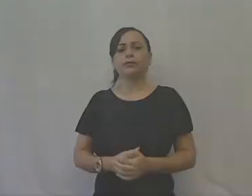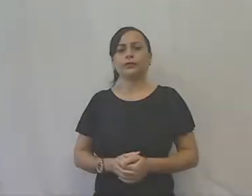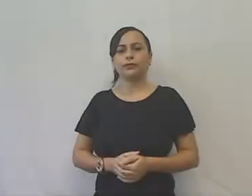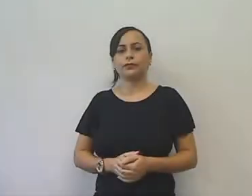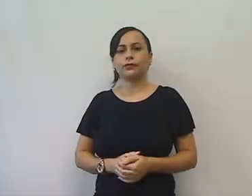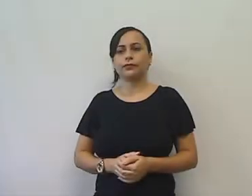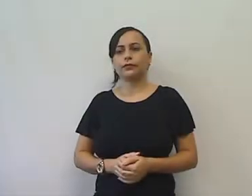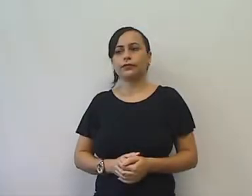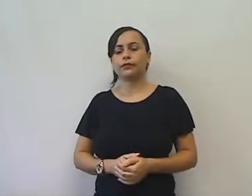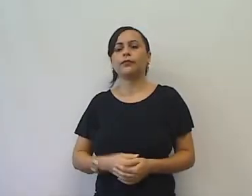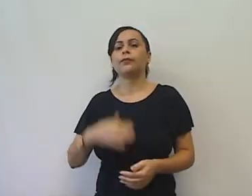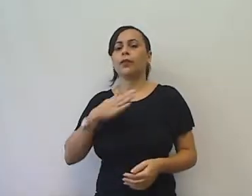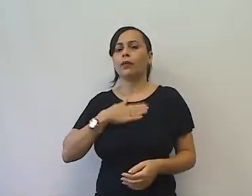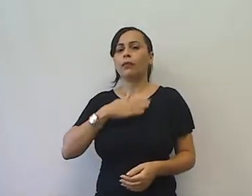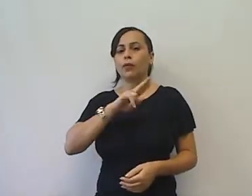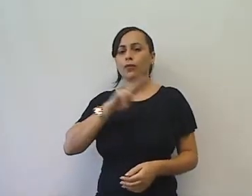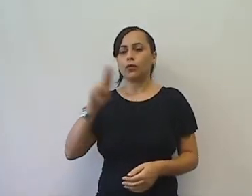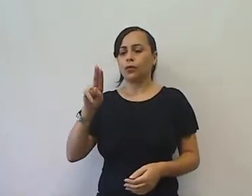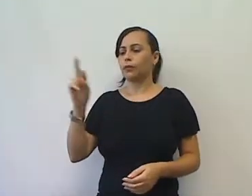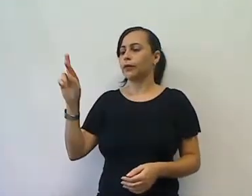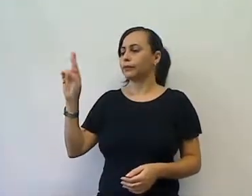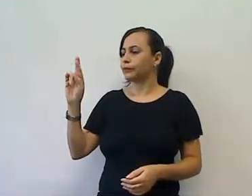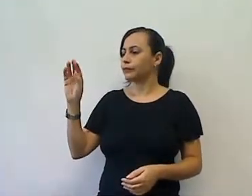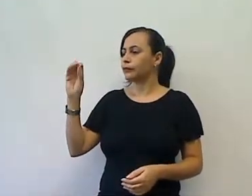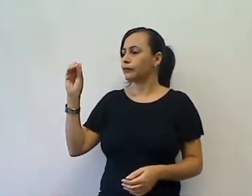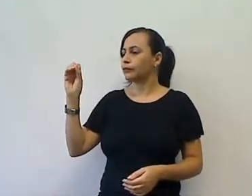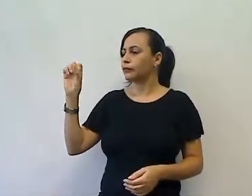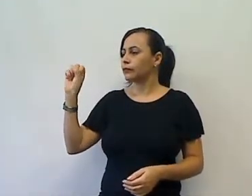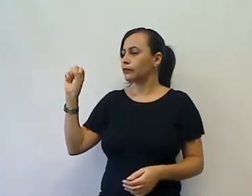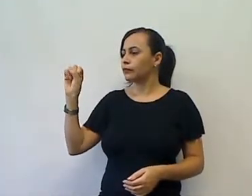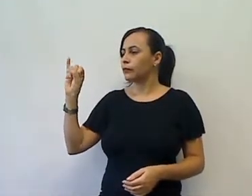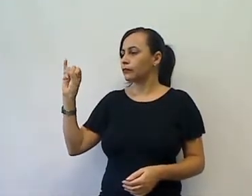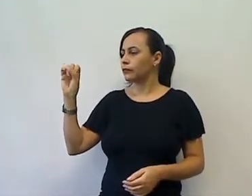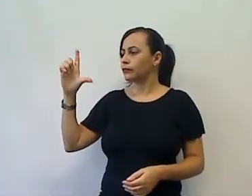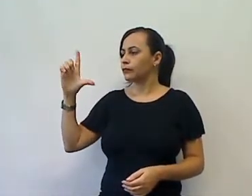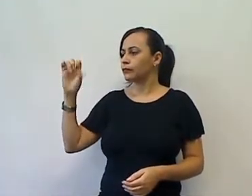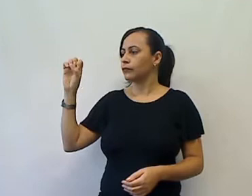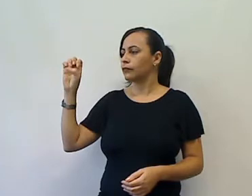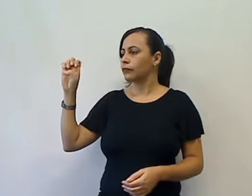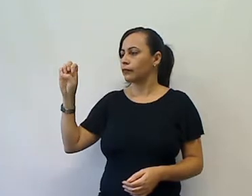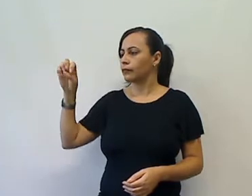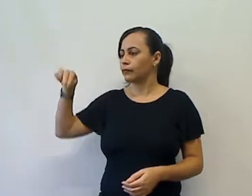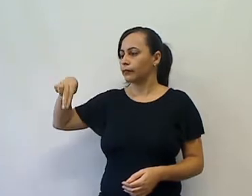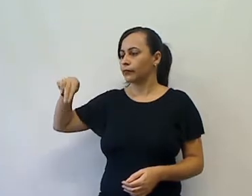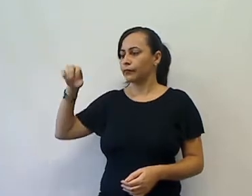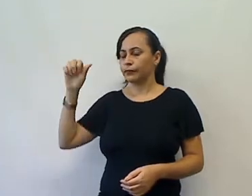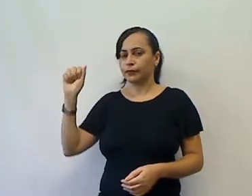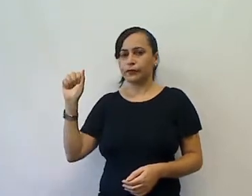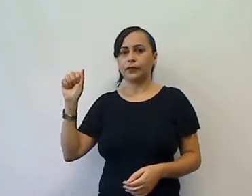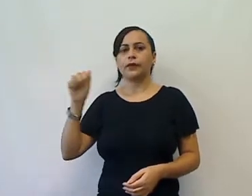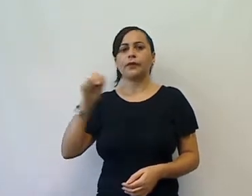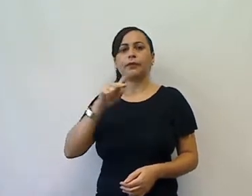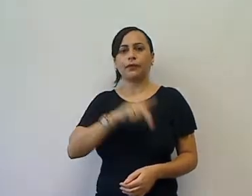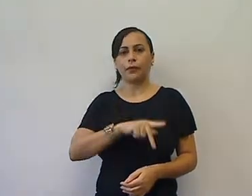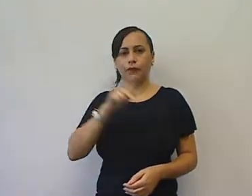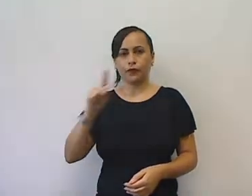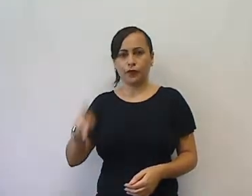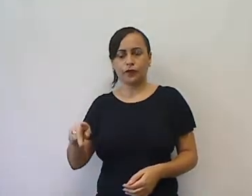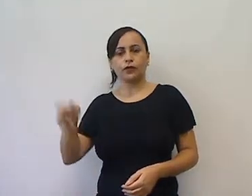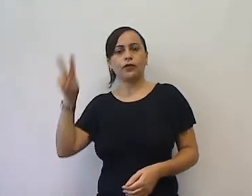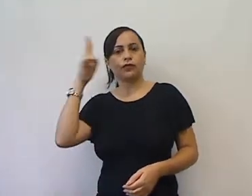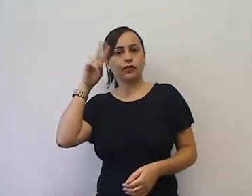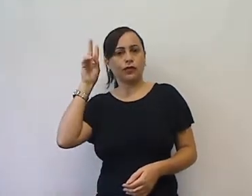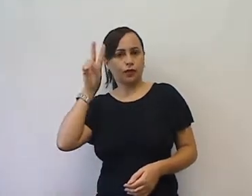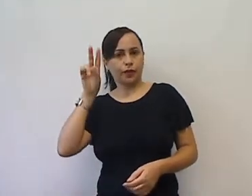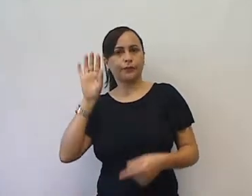Meu nome é Rosilene, professora da sala de leitura. Vou estar apresentando para vocês um conto de